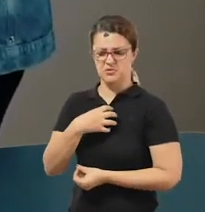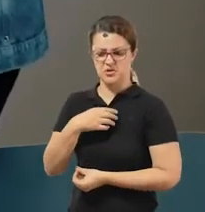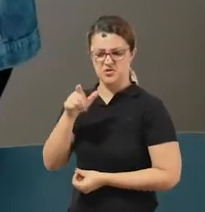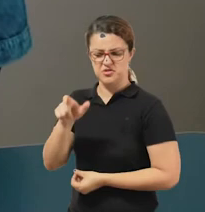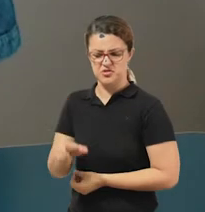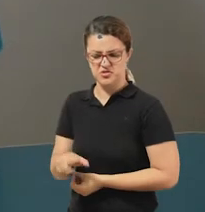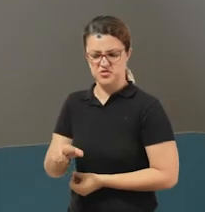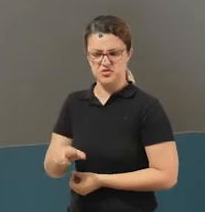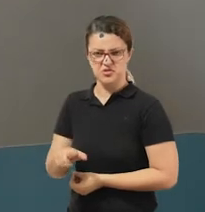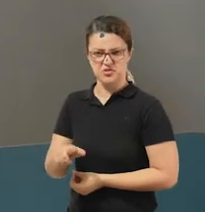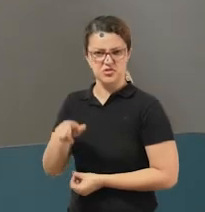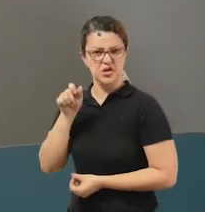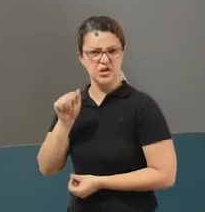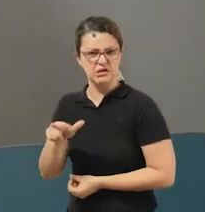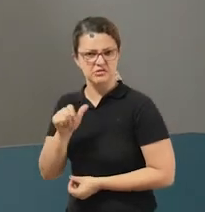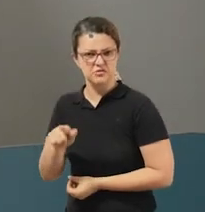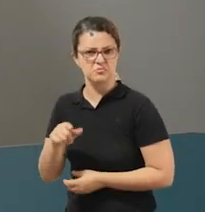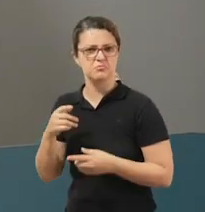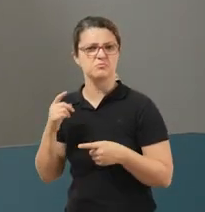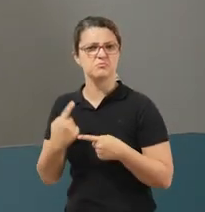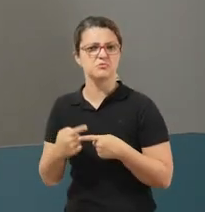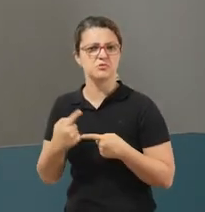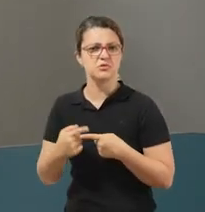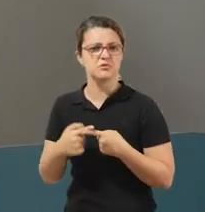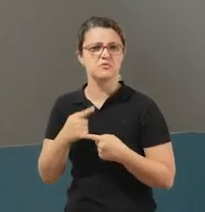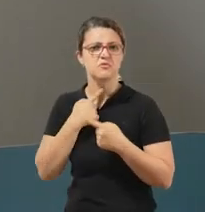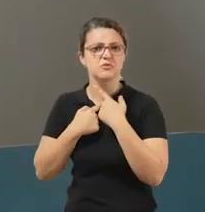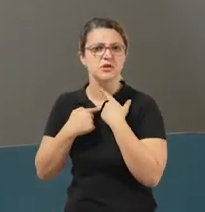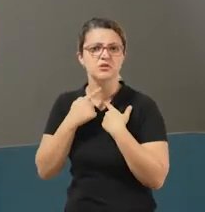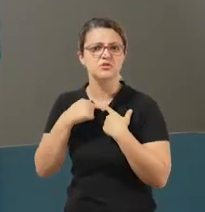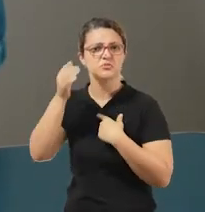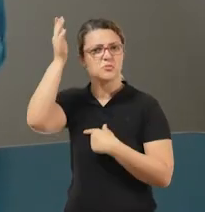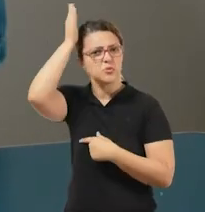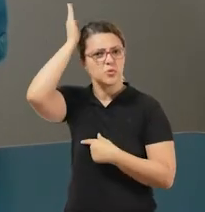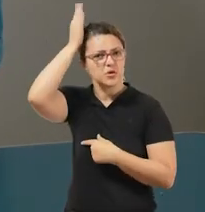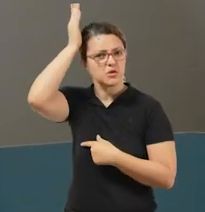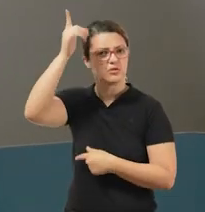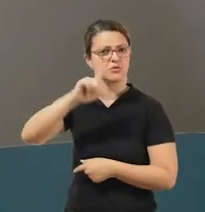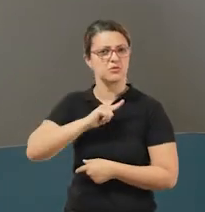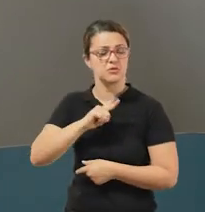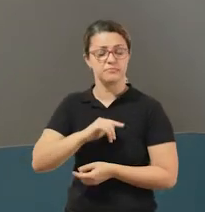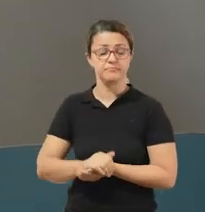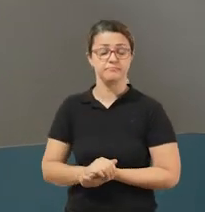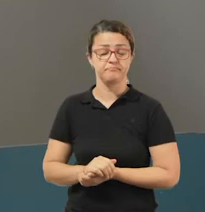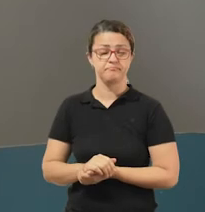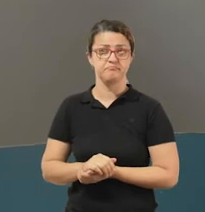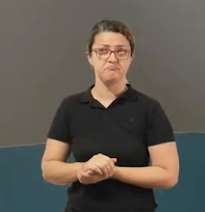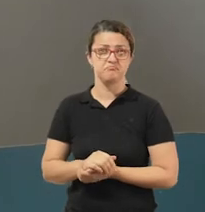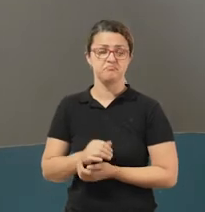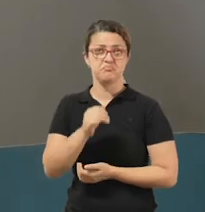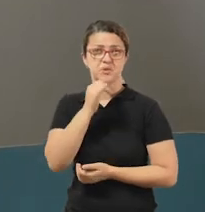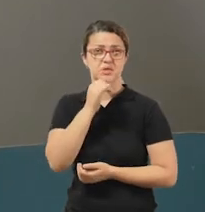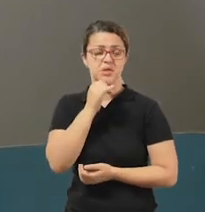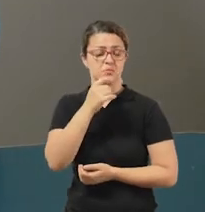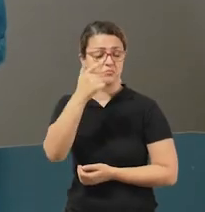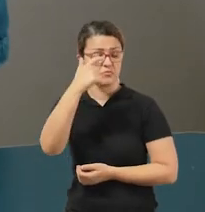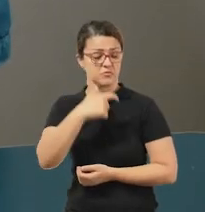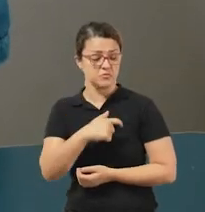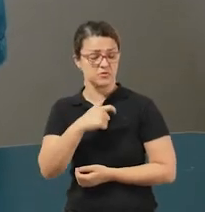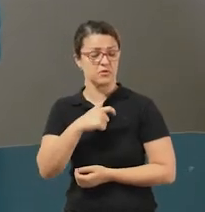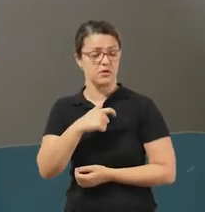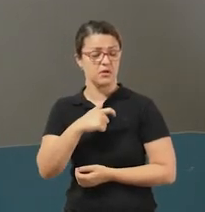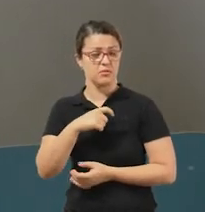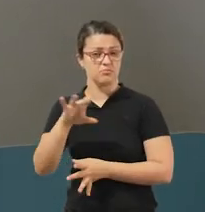Menino Azul? Por que ele quer um burrinho? Imagine que você é um Menino Azul. Como seria a sua